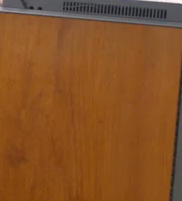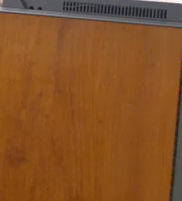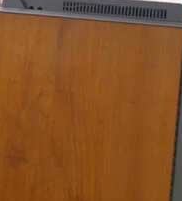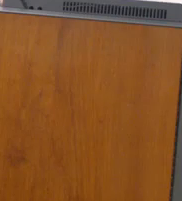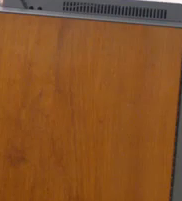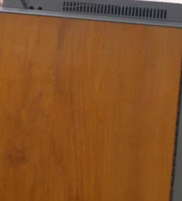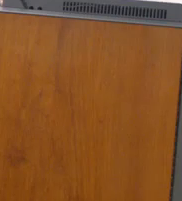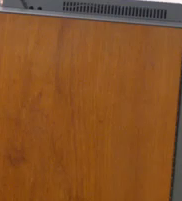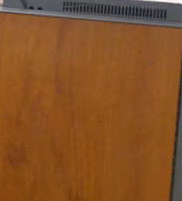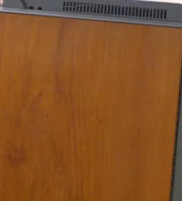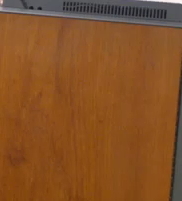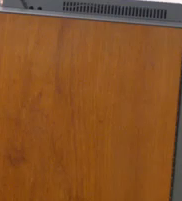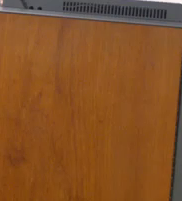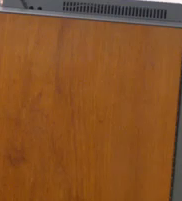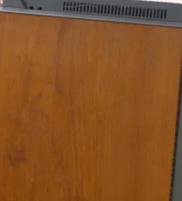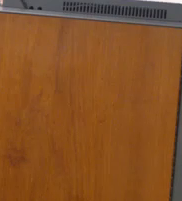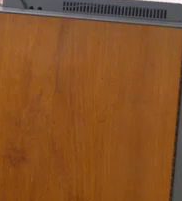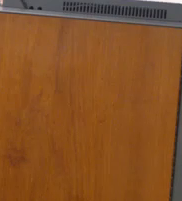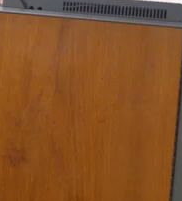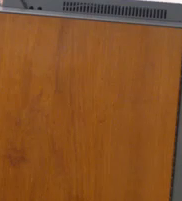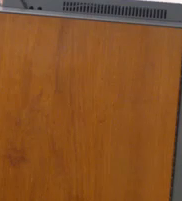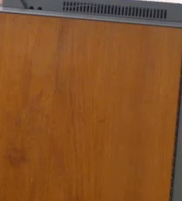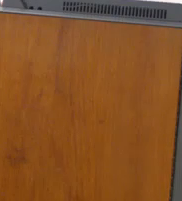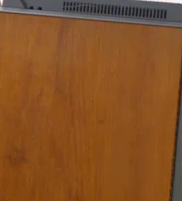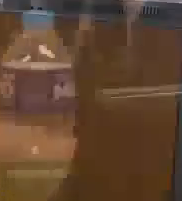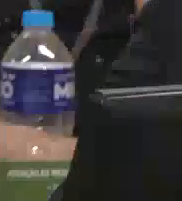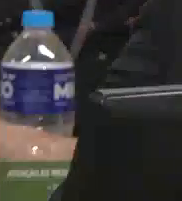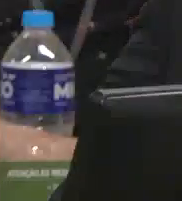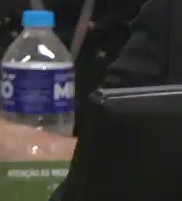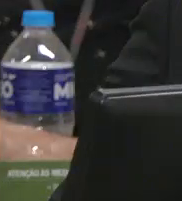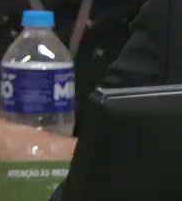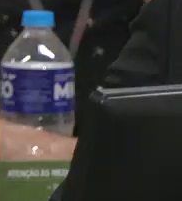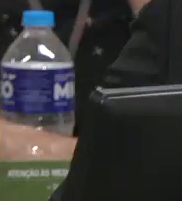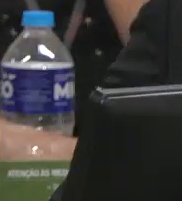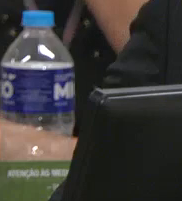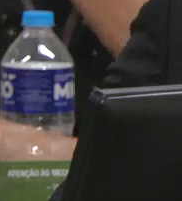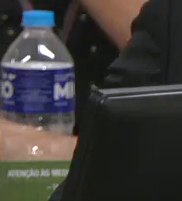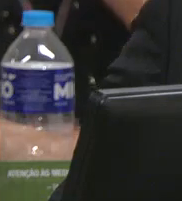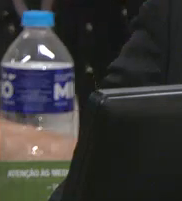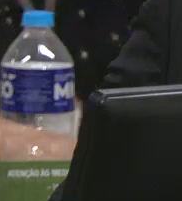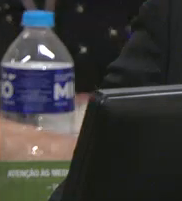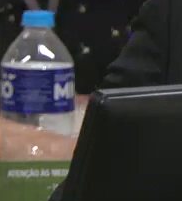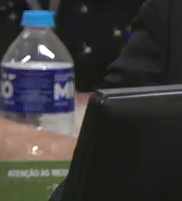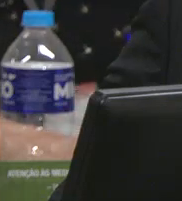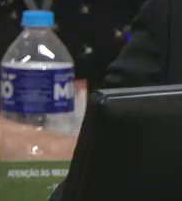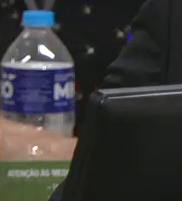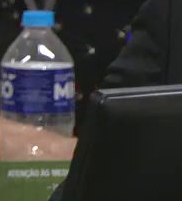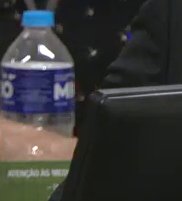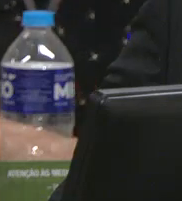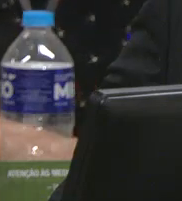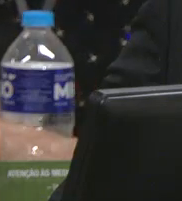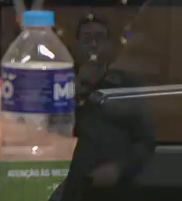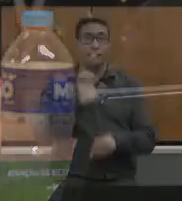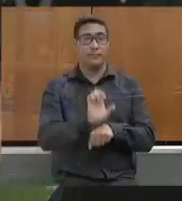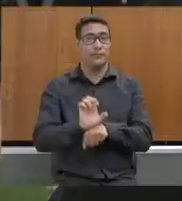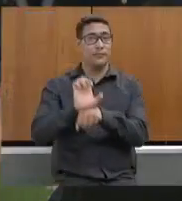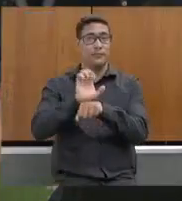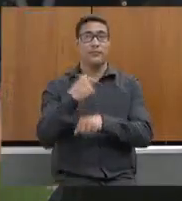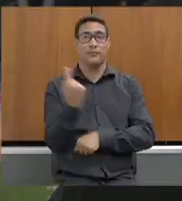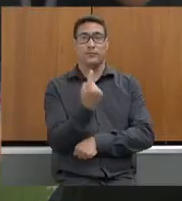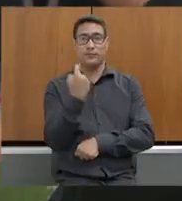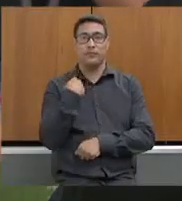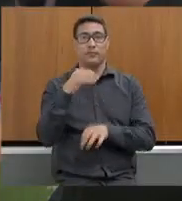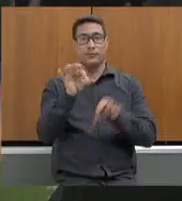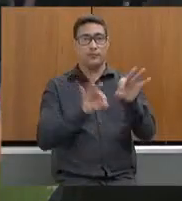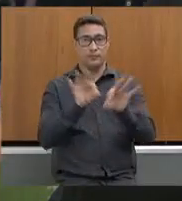E que seja encaminhado à Secretaria de Estado de Meio Ambiente e Desenvolvimento Sustentável pedido de informações para esclarecer sobre o status atual do processo